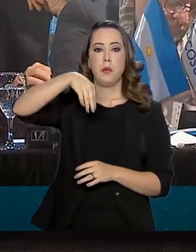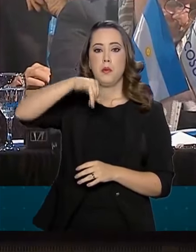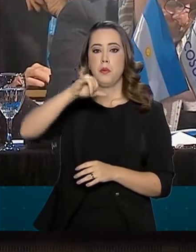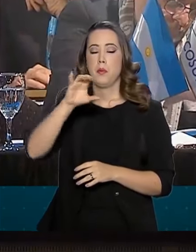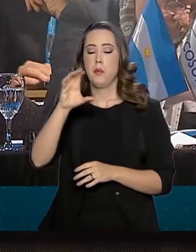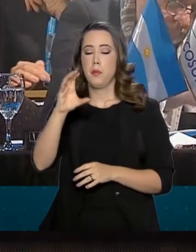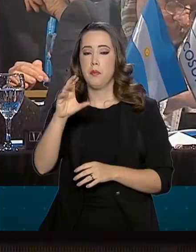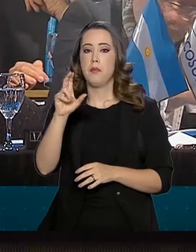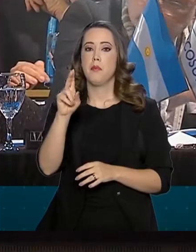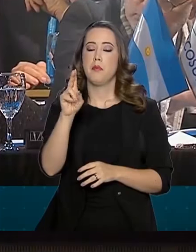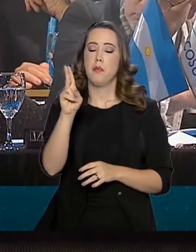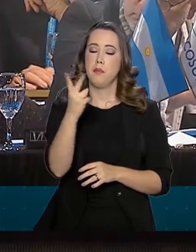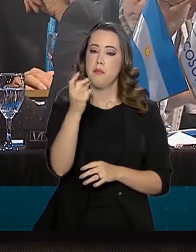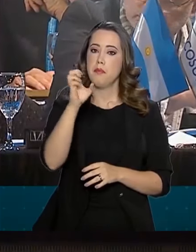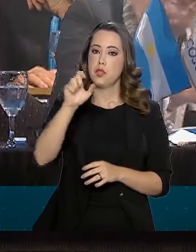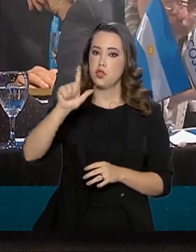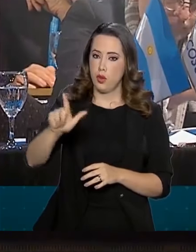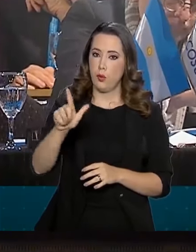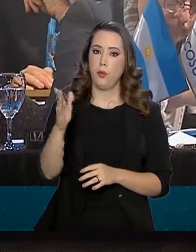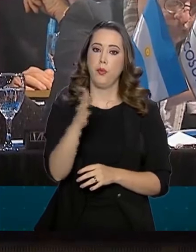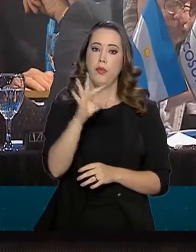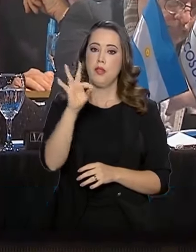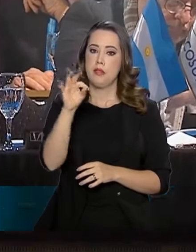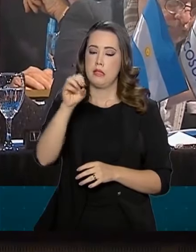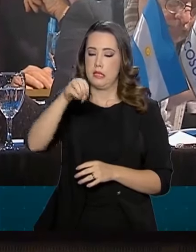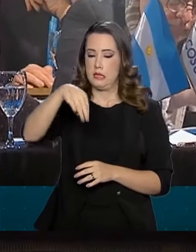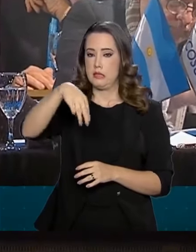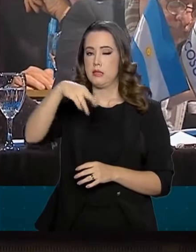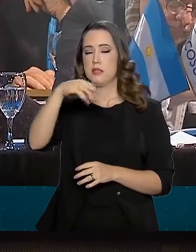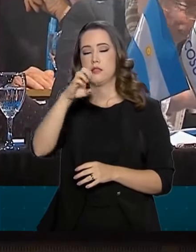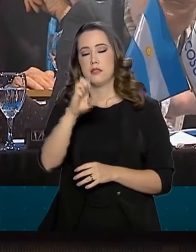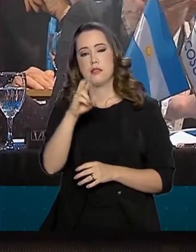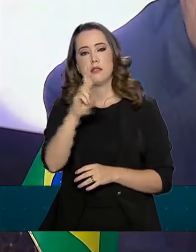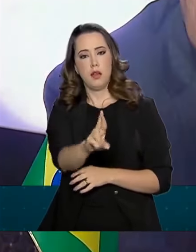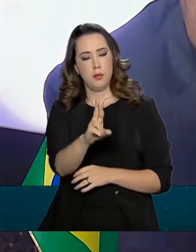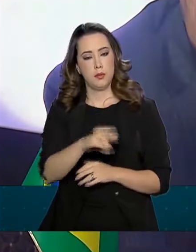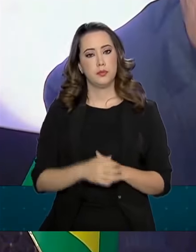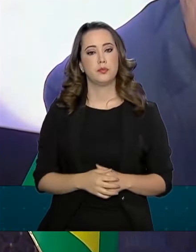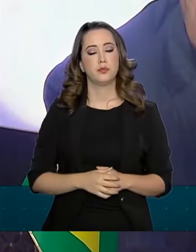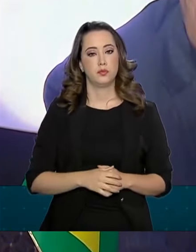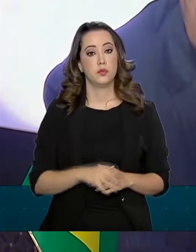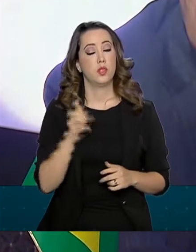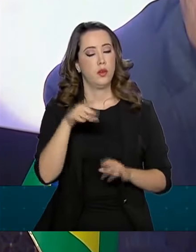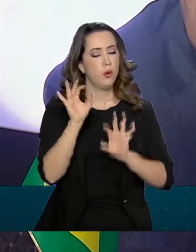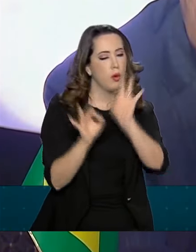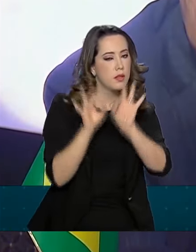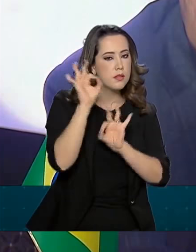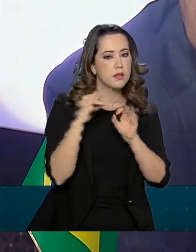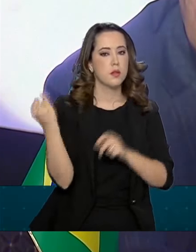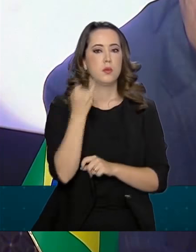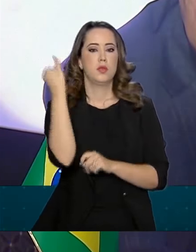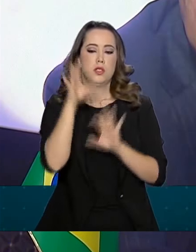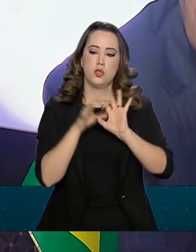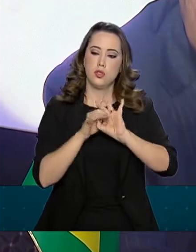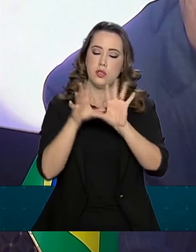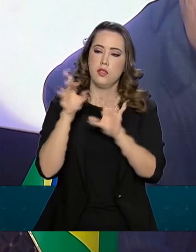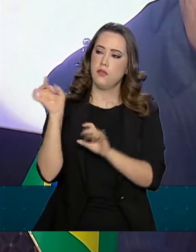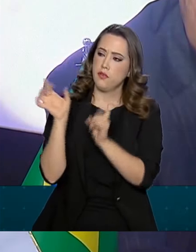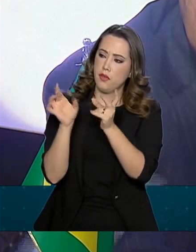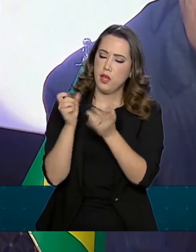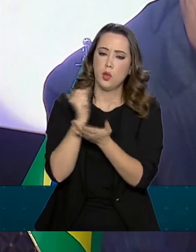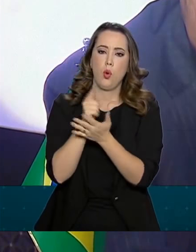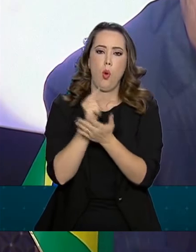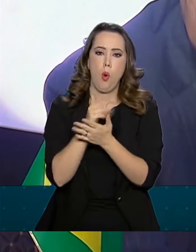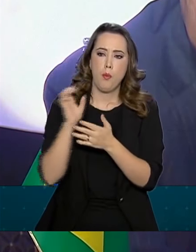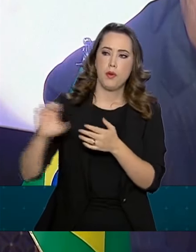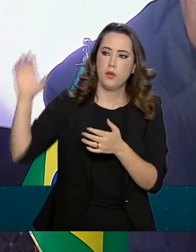Trata-se, então, da pedra fundamental de toda uma nova arquitetura de acordos de livre comércio. O primeiro passo rumo à abertura do